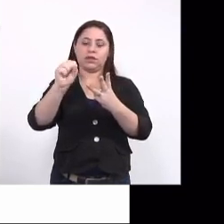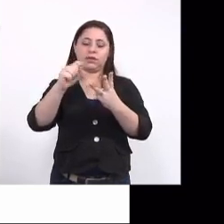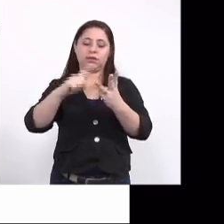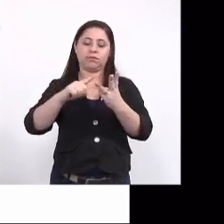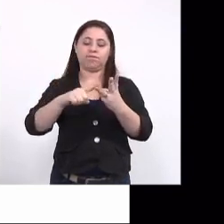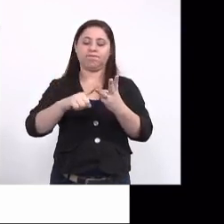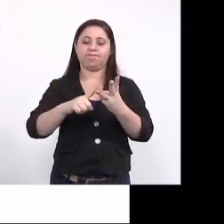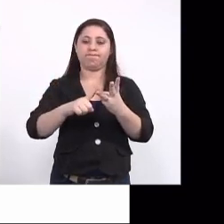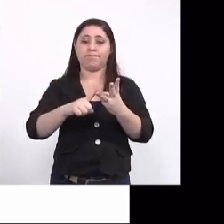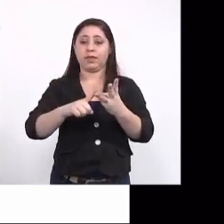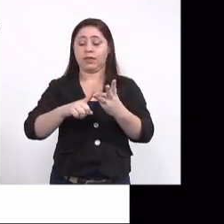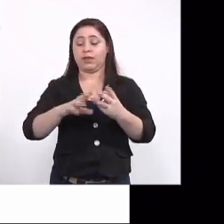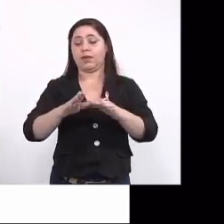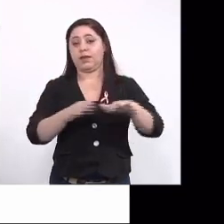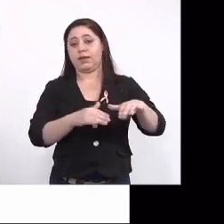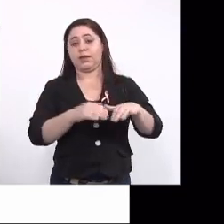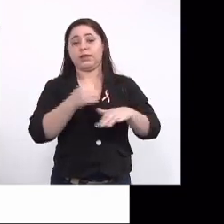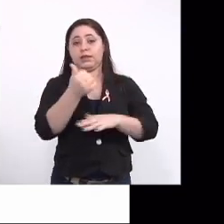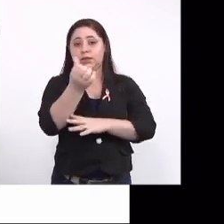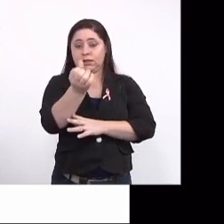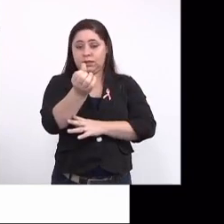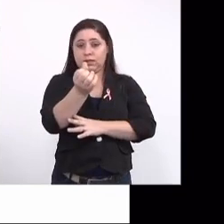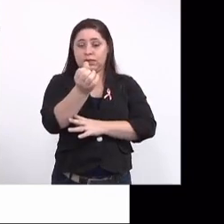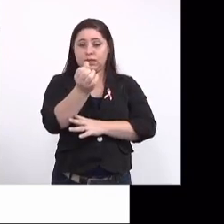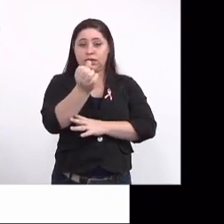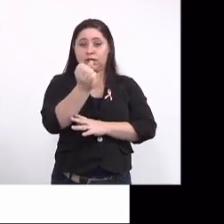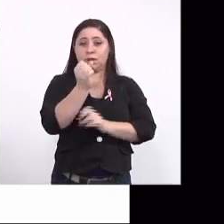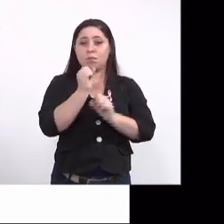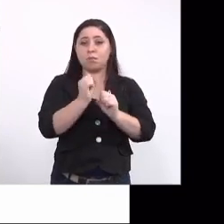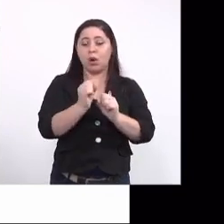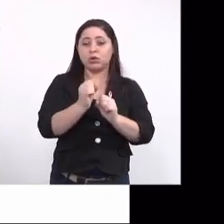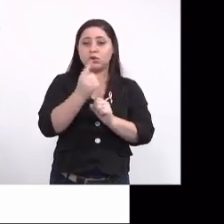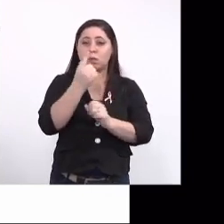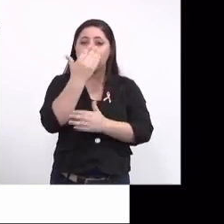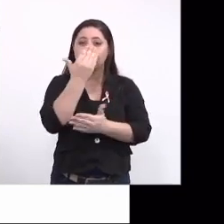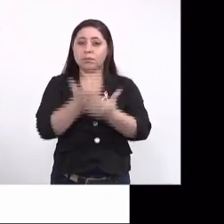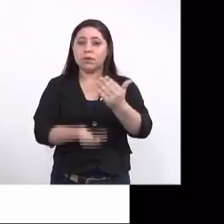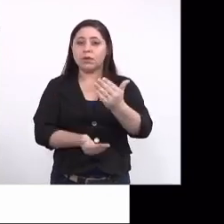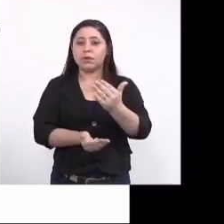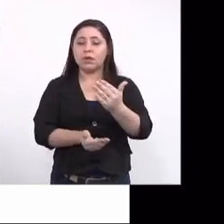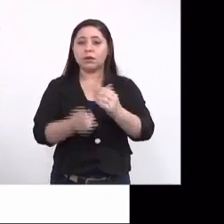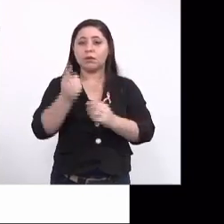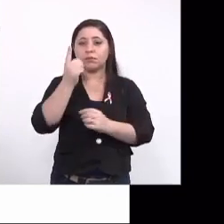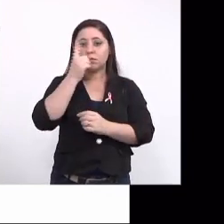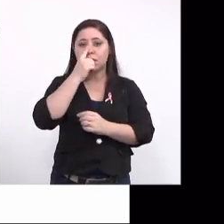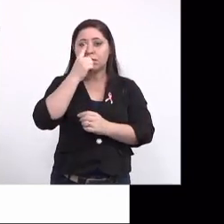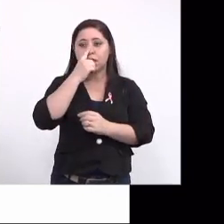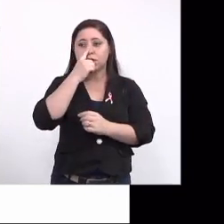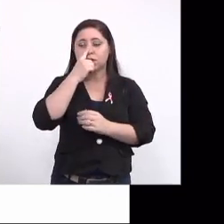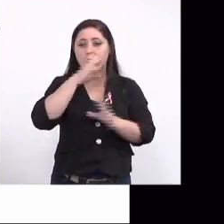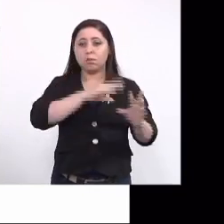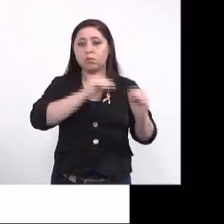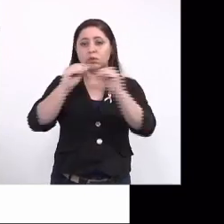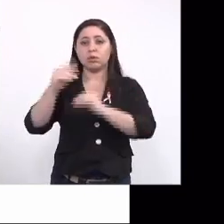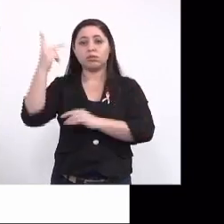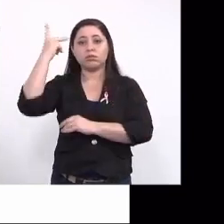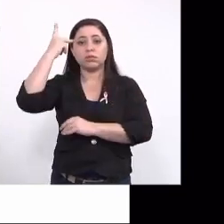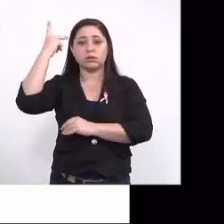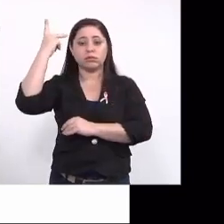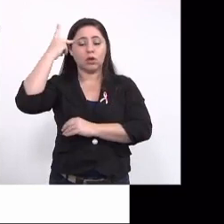Nós identificamos 16 casos prováveis e uma perda. Essa perda foi para uma mãe que mudou para estado de São Paulo. A gente